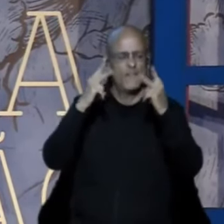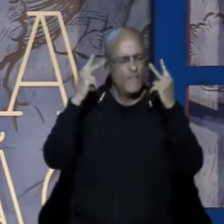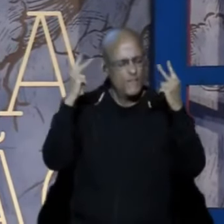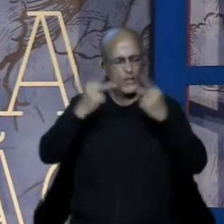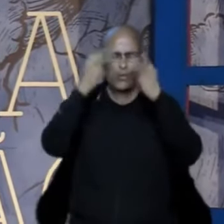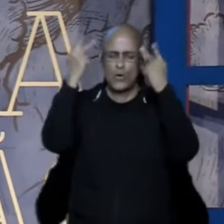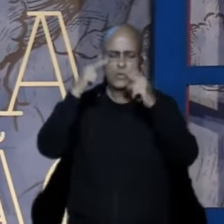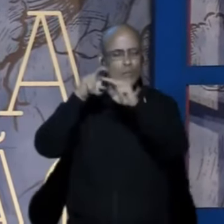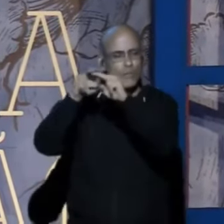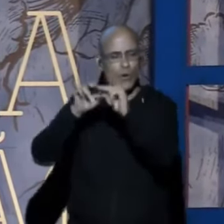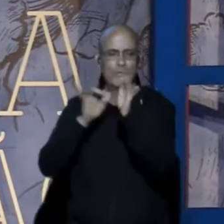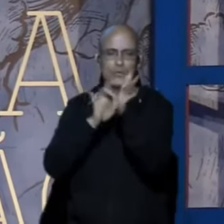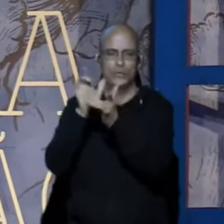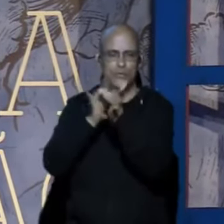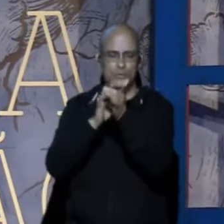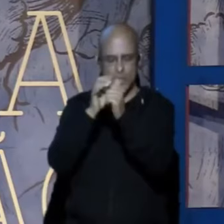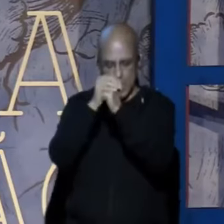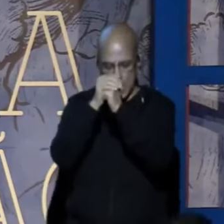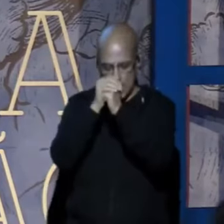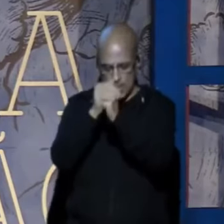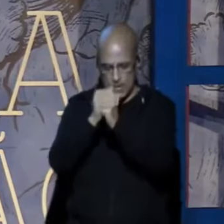Cristo Jesus Amém